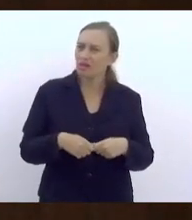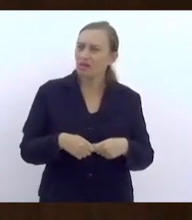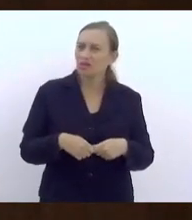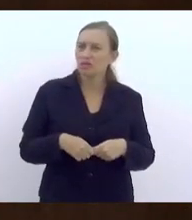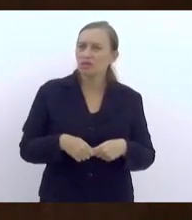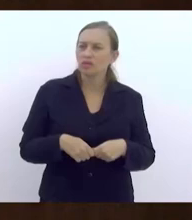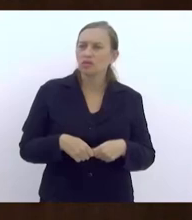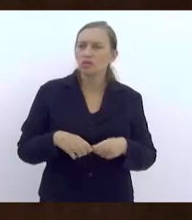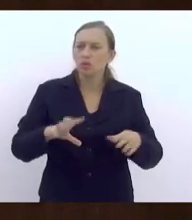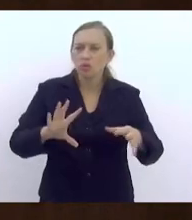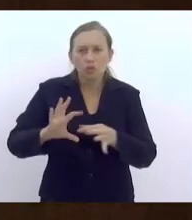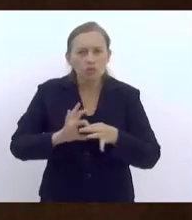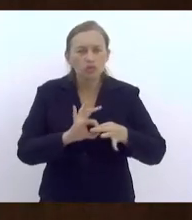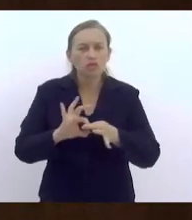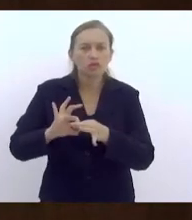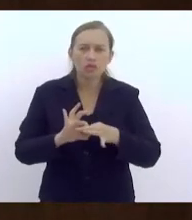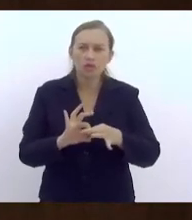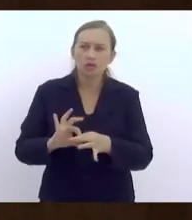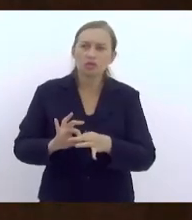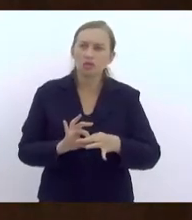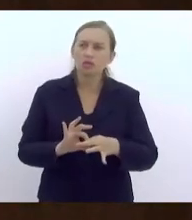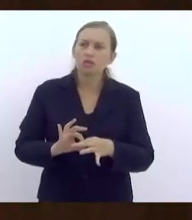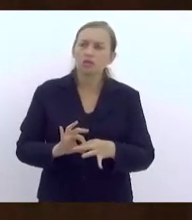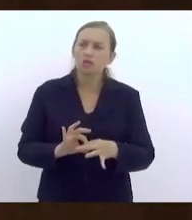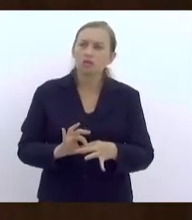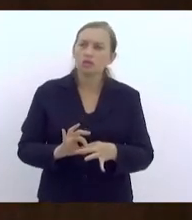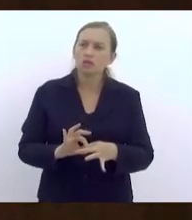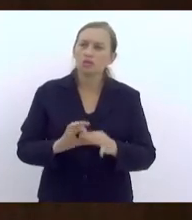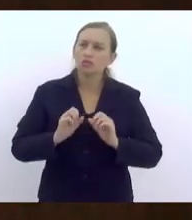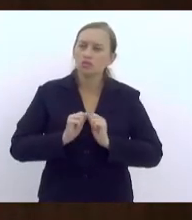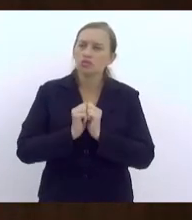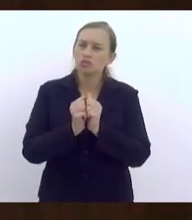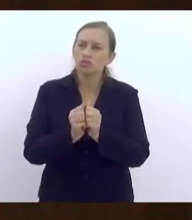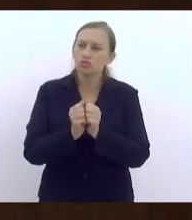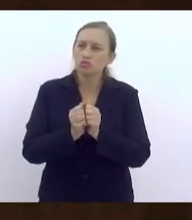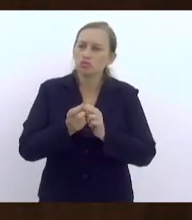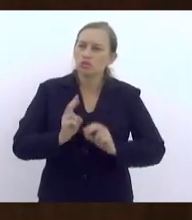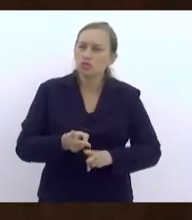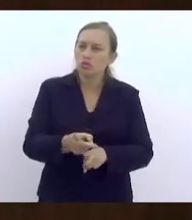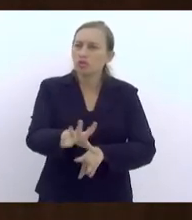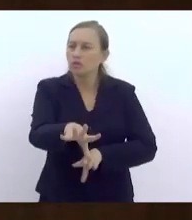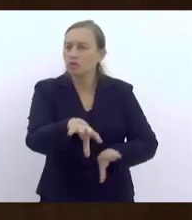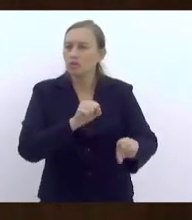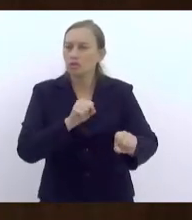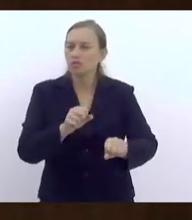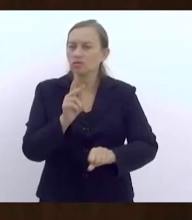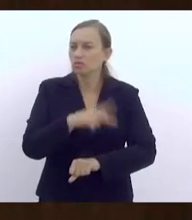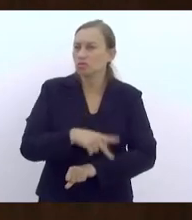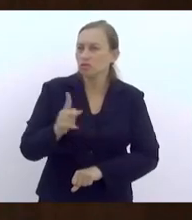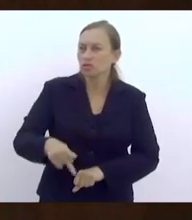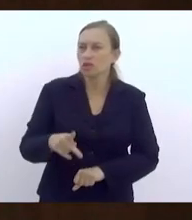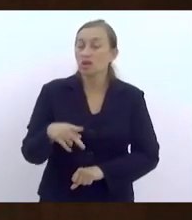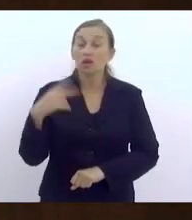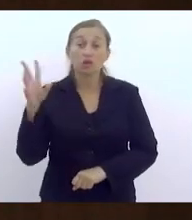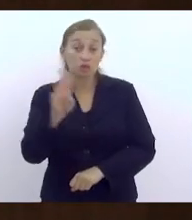unir, nos unirmos em função de uma formação continuada dos professores. A universidade, ela